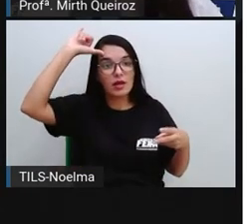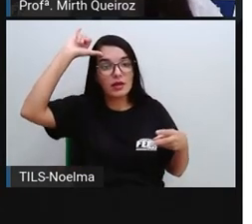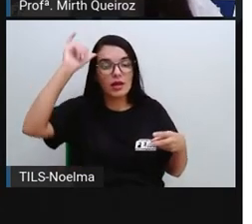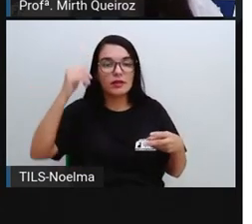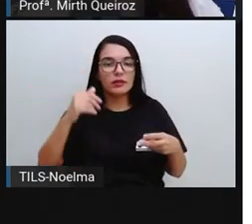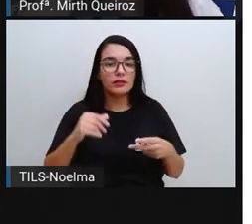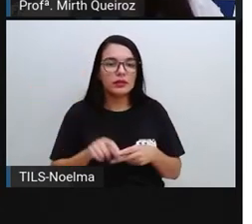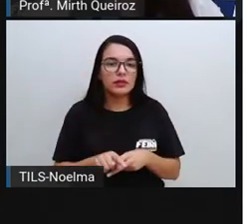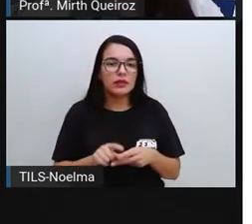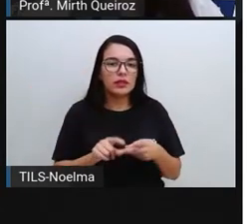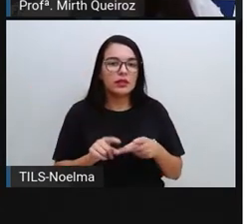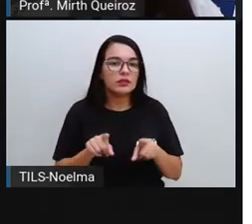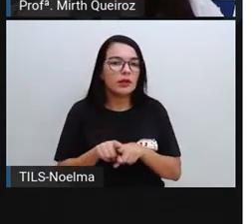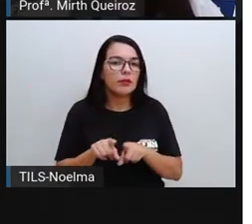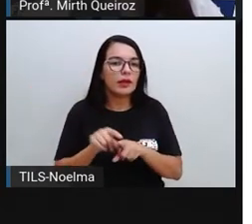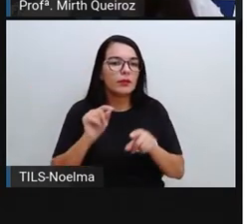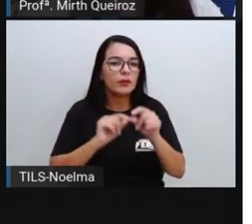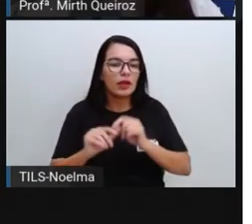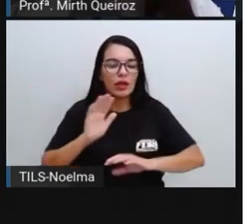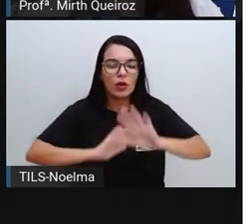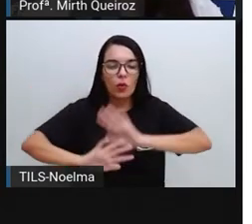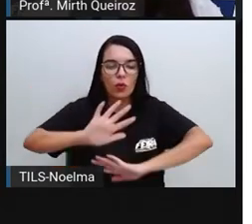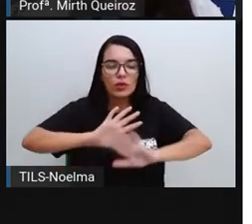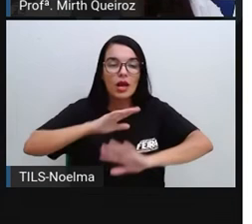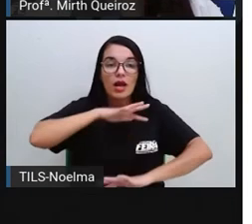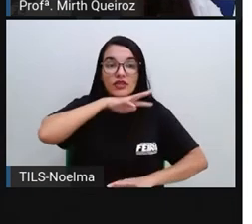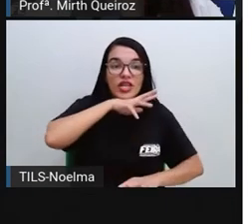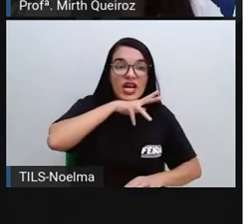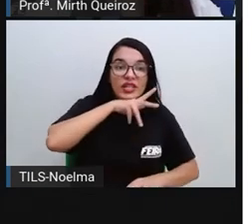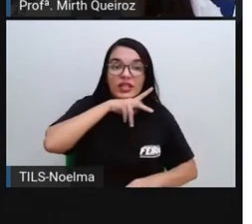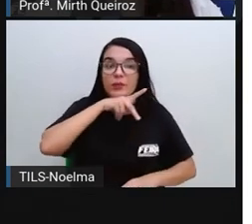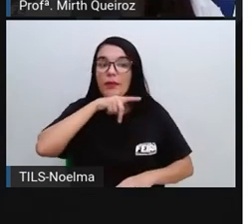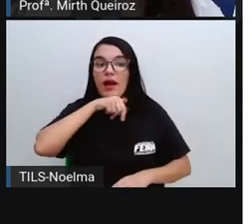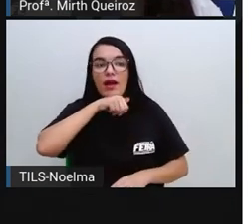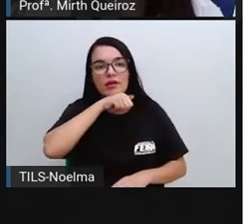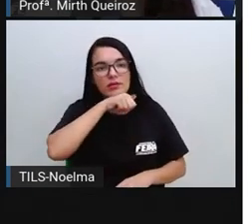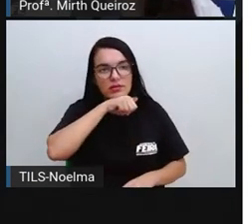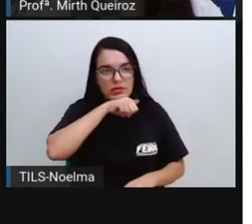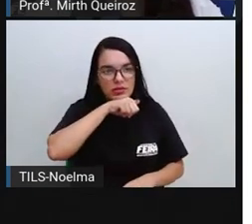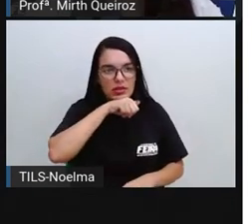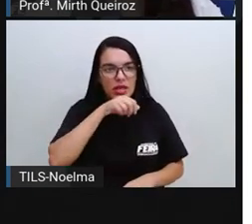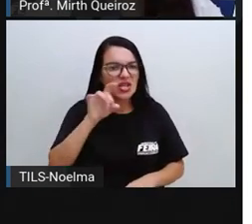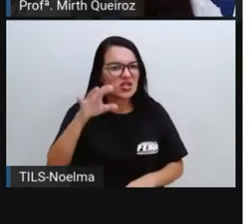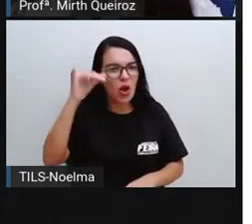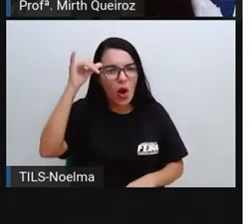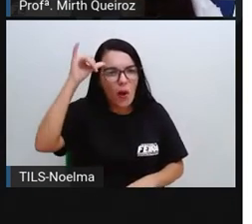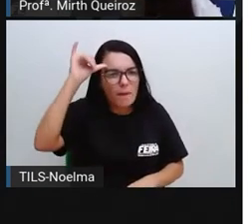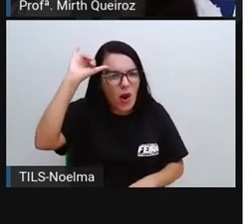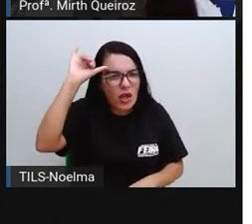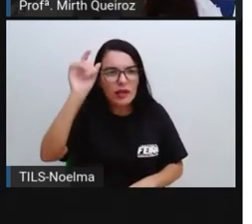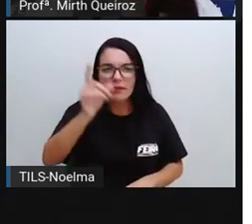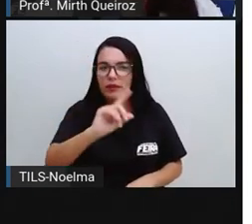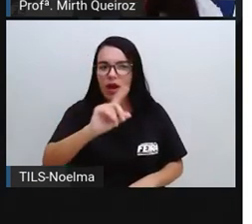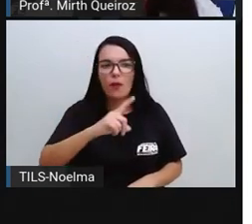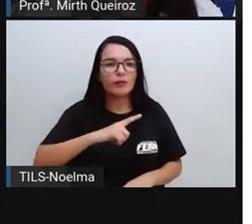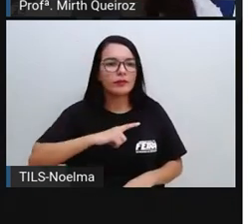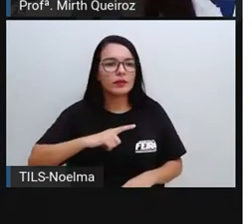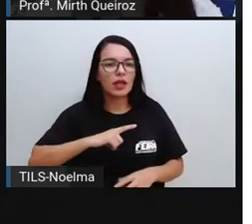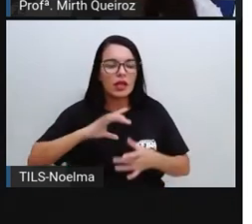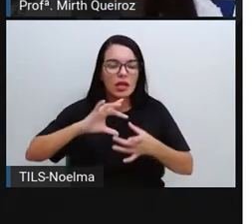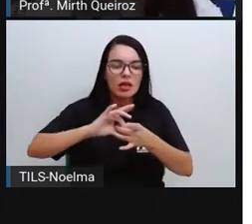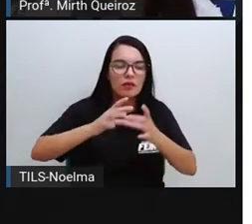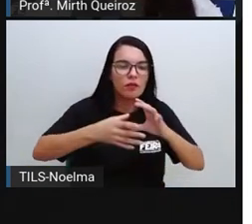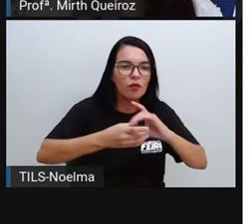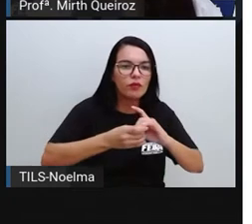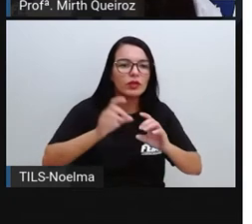rebanhos. É interessante a gente falar sobre isso, porque muita gente relaciona a pecuária apenas à criação de gado, e não é, né? Nós vamos